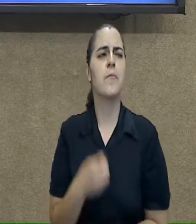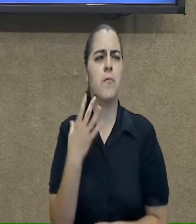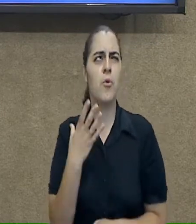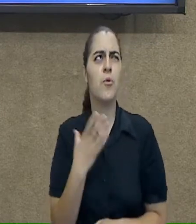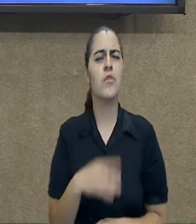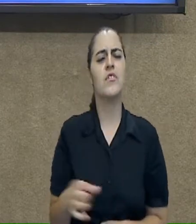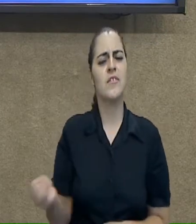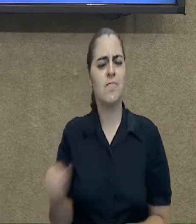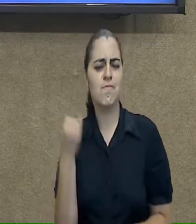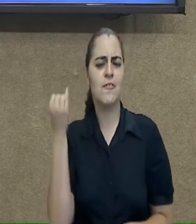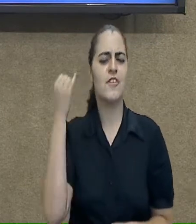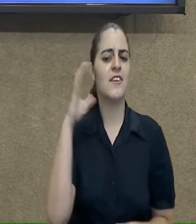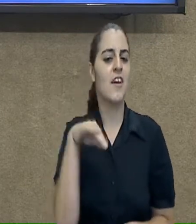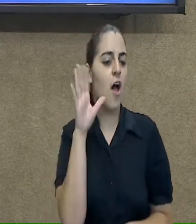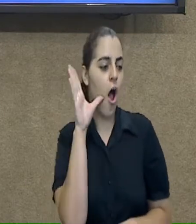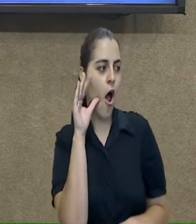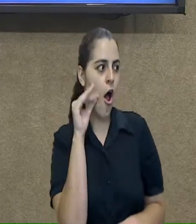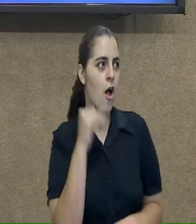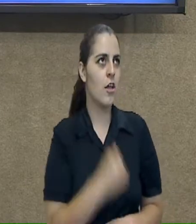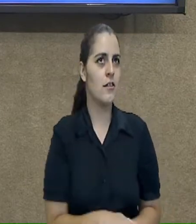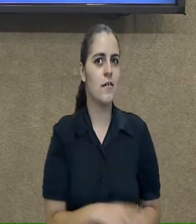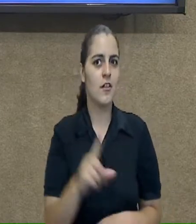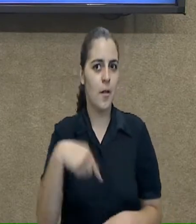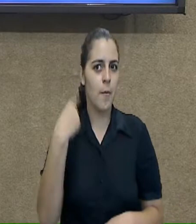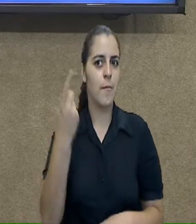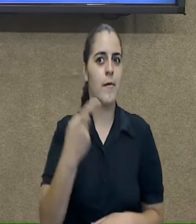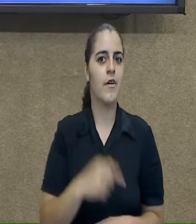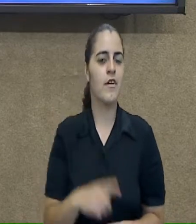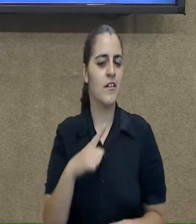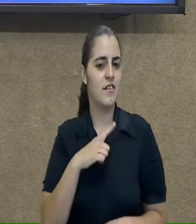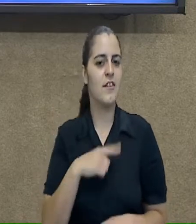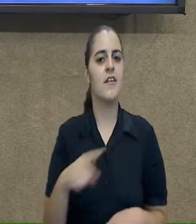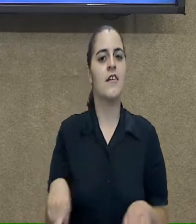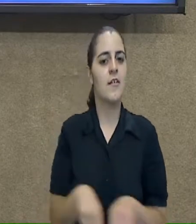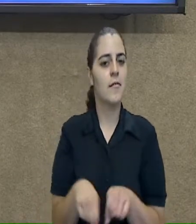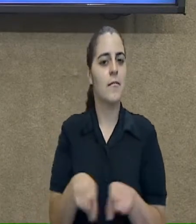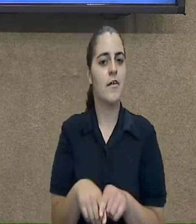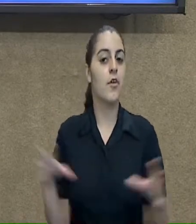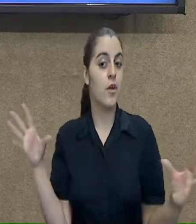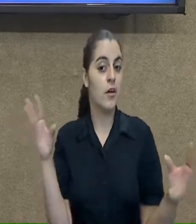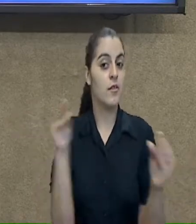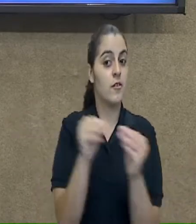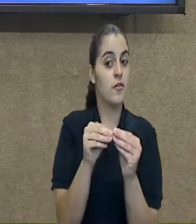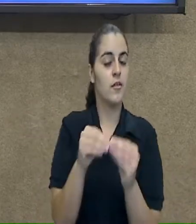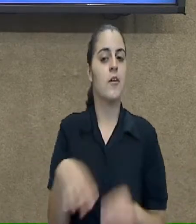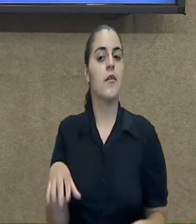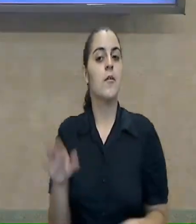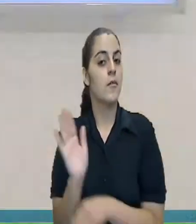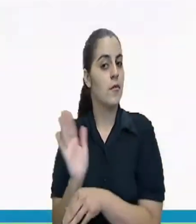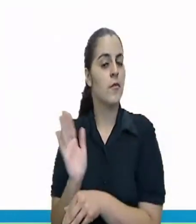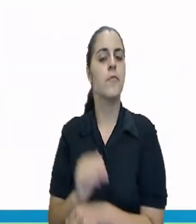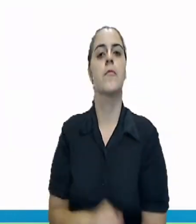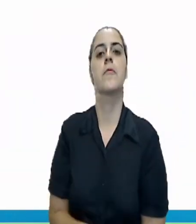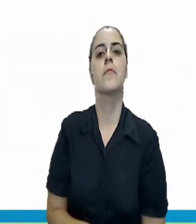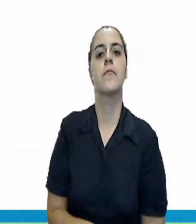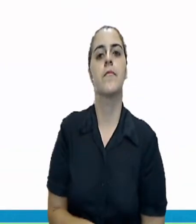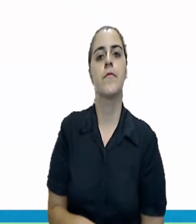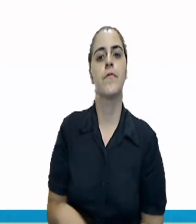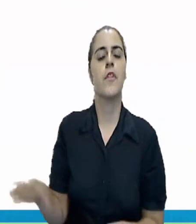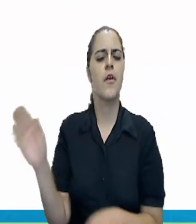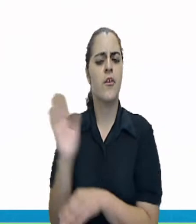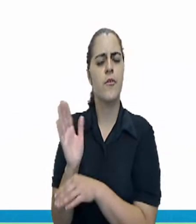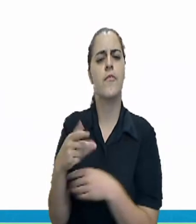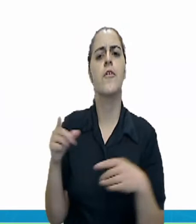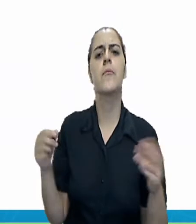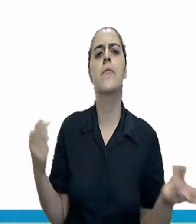muito interessante e logo após teve também a resenha dele. E o